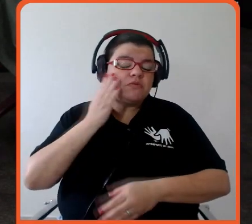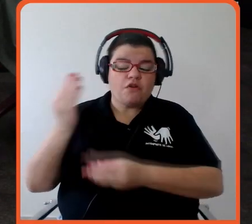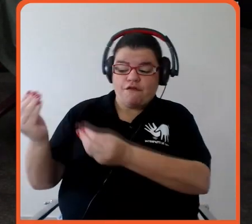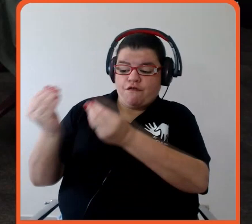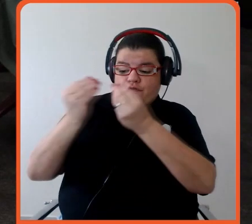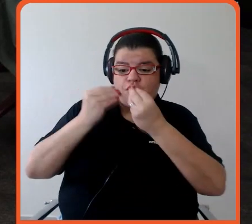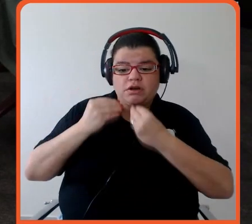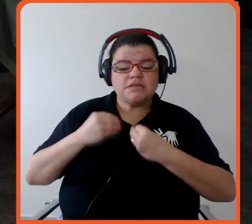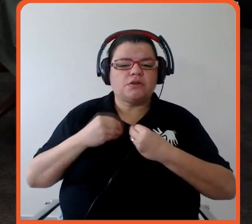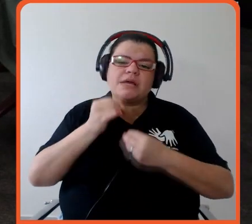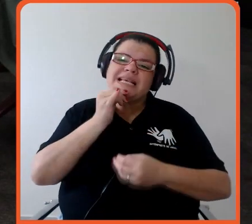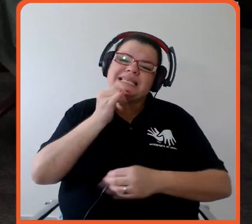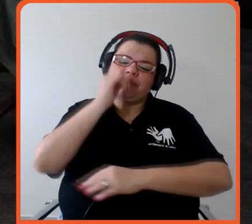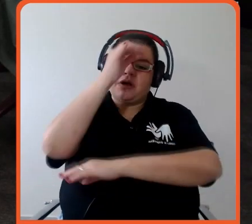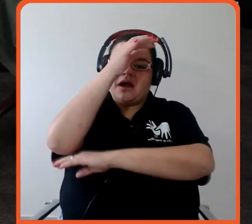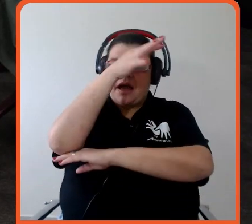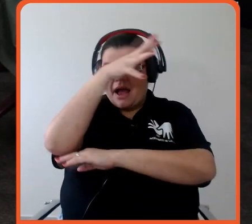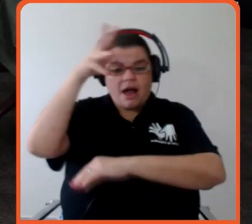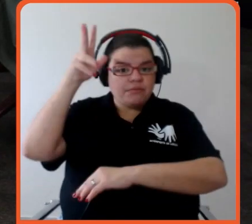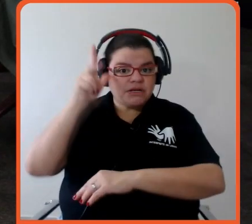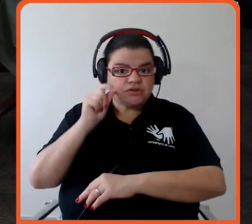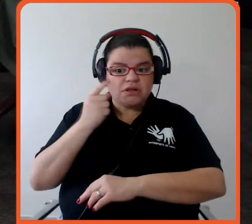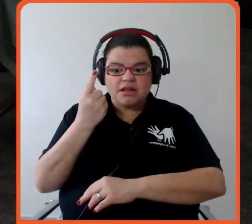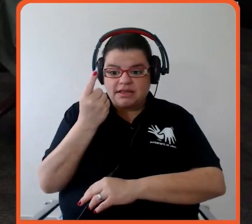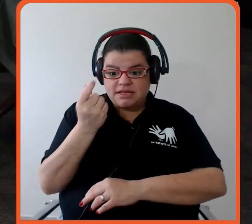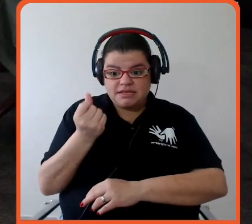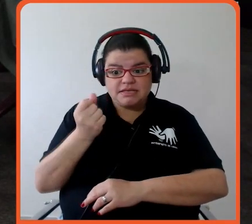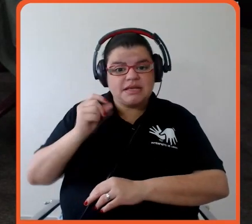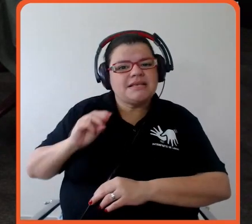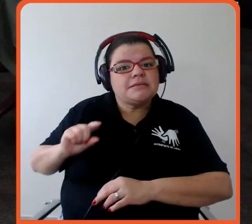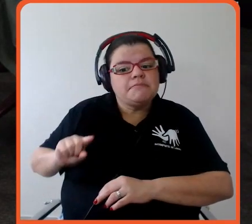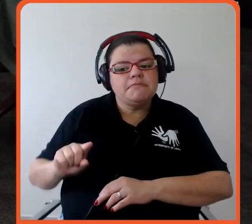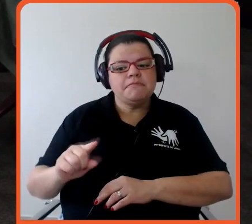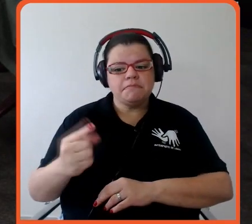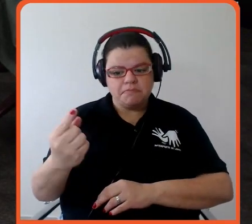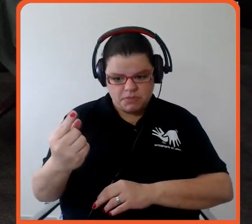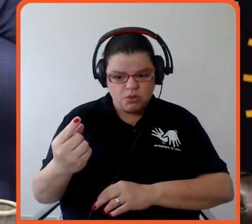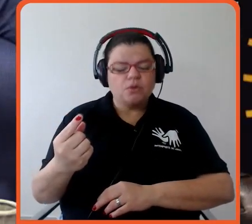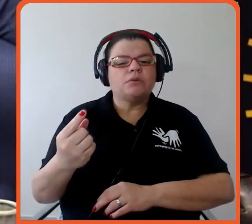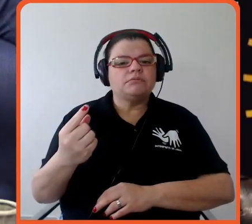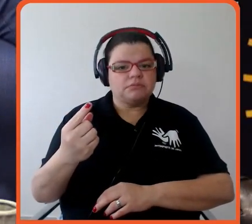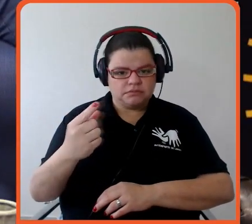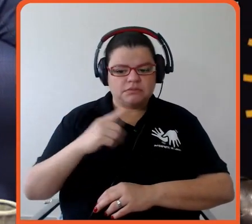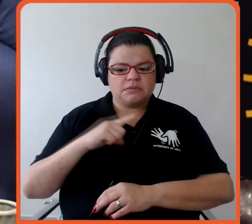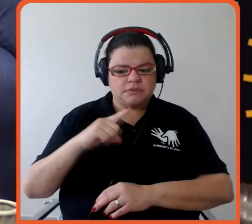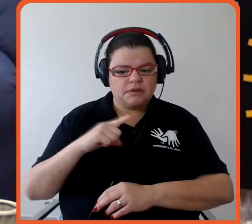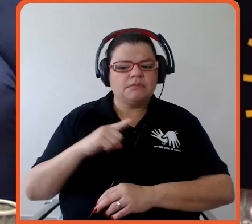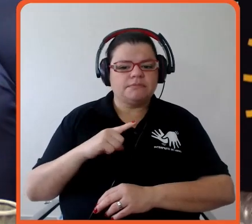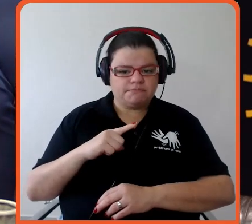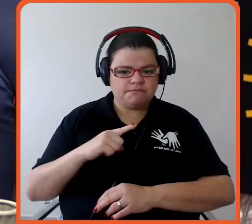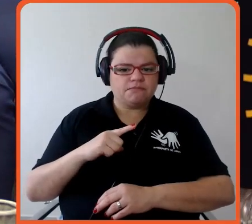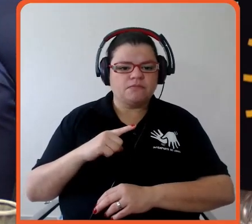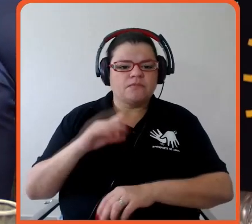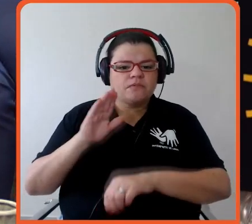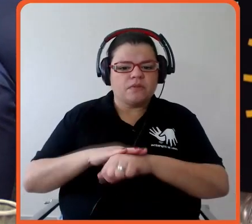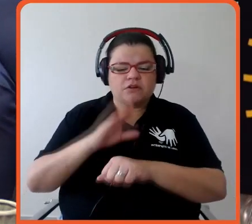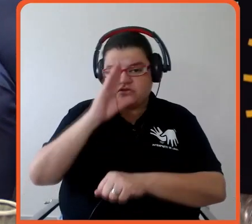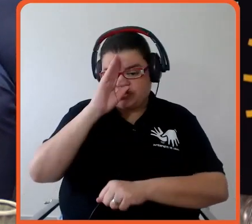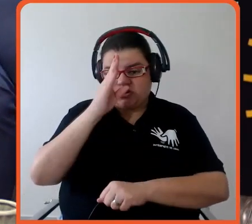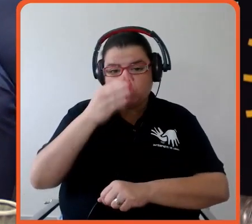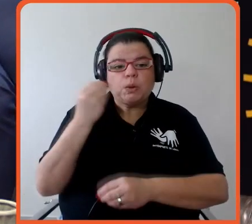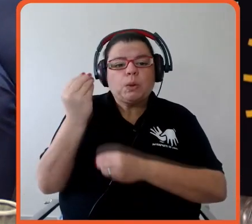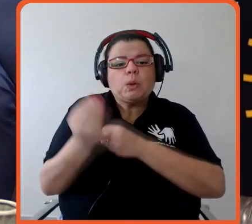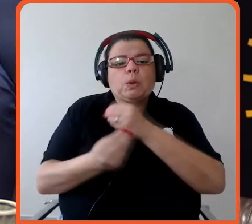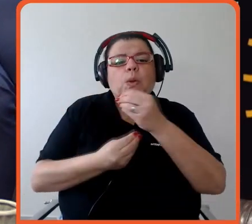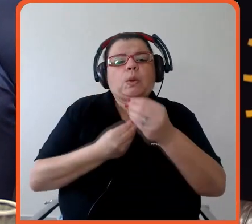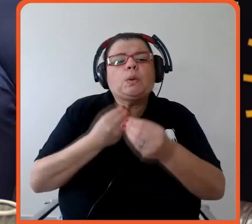Amazônia, em torno de 16 mil, e a gente vai começar a estender agora os outros tiers, né, porque eu estou falando do direto, de como ele está